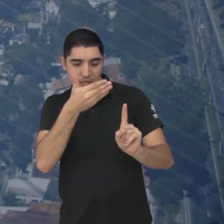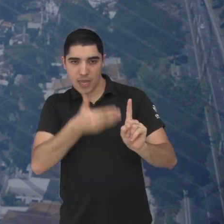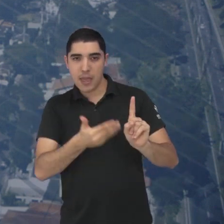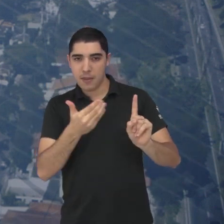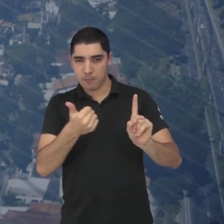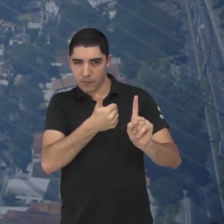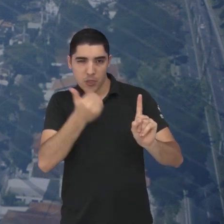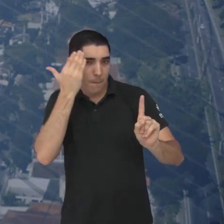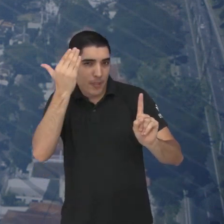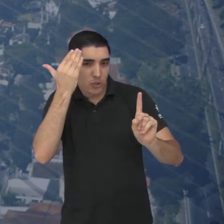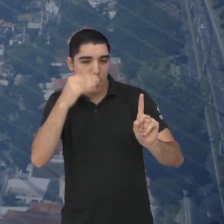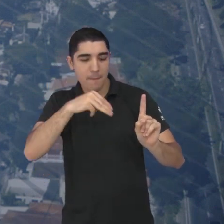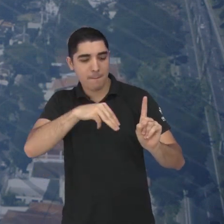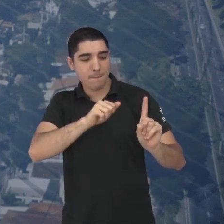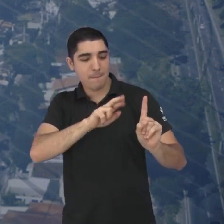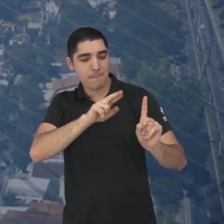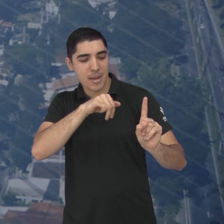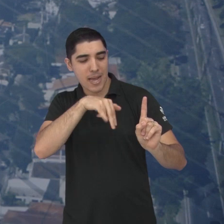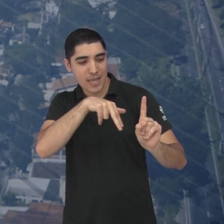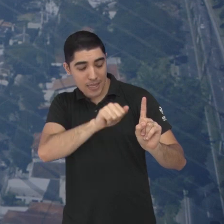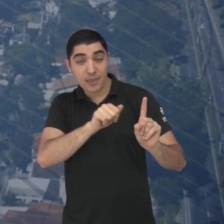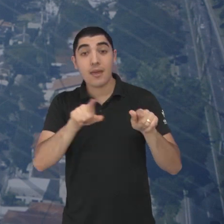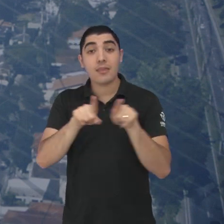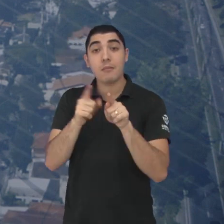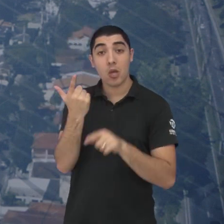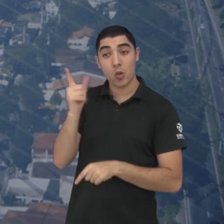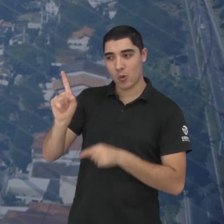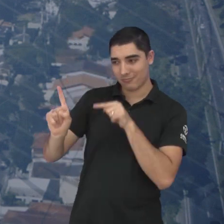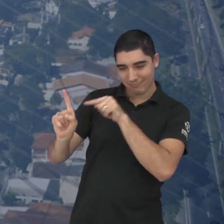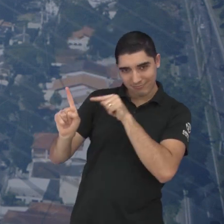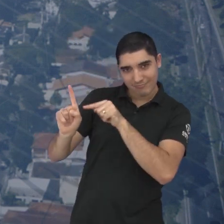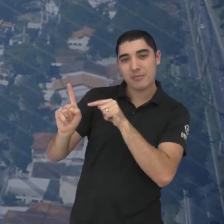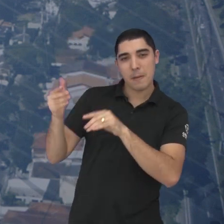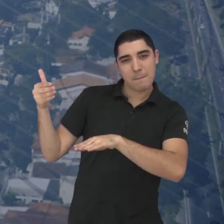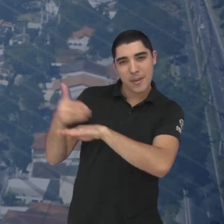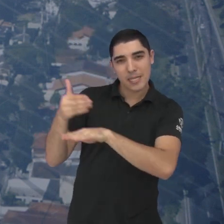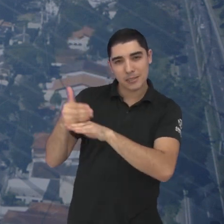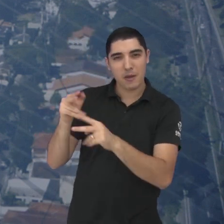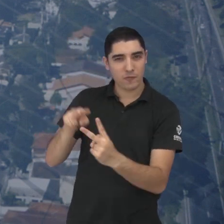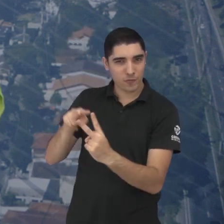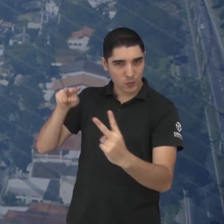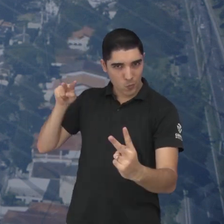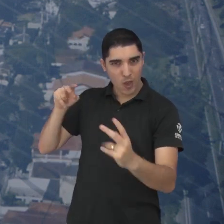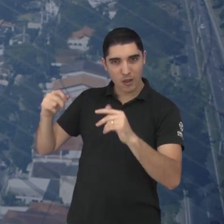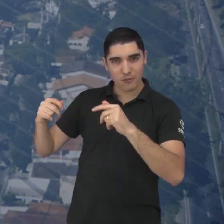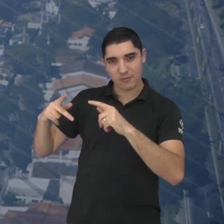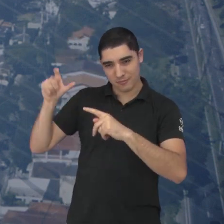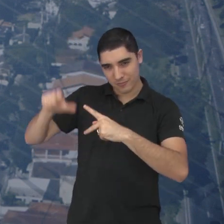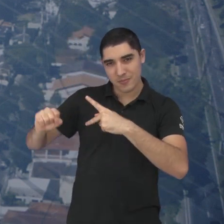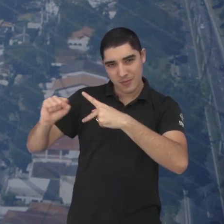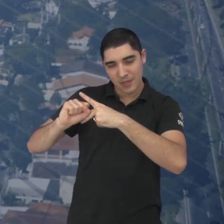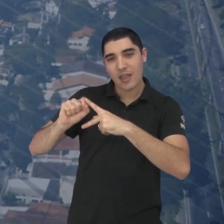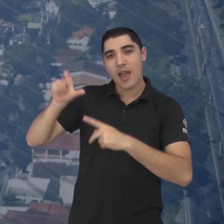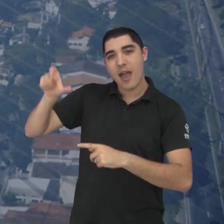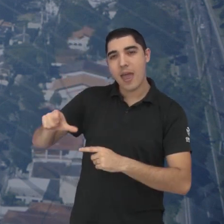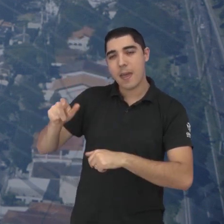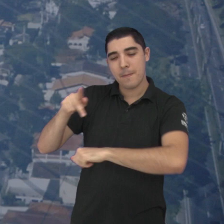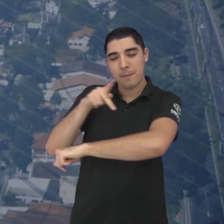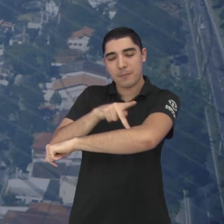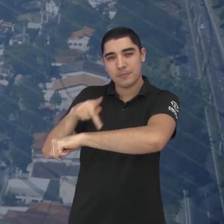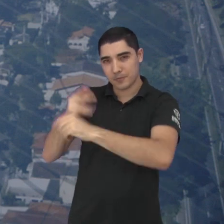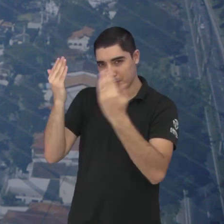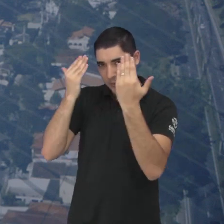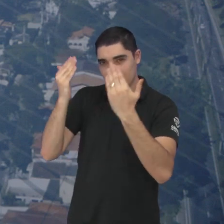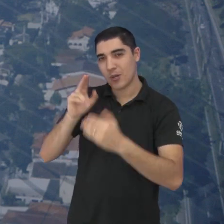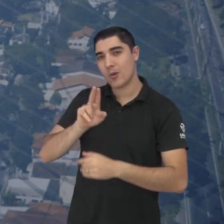psicóloga Marina Algaier e, de forma remota, está participando com a gente a psicopedagoga Viviane Galvão.